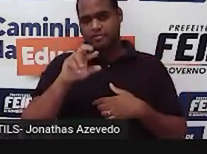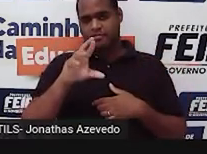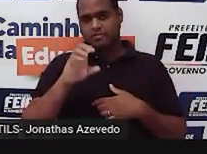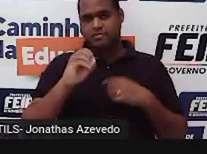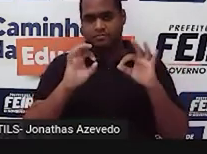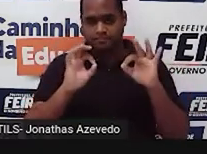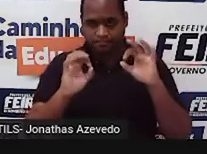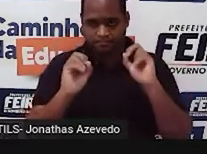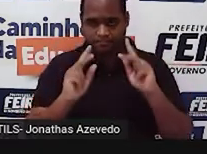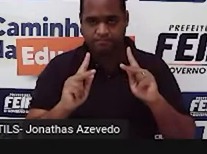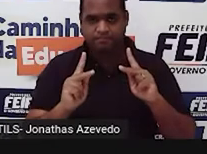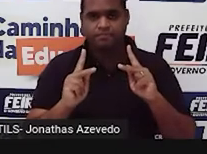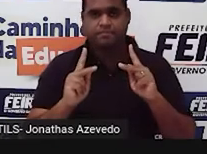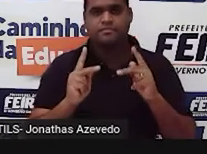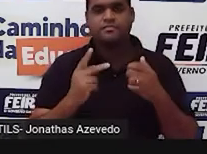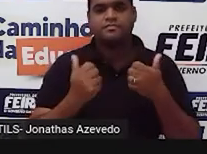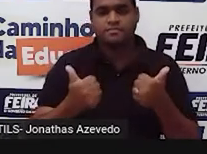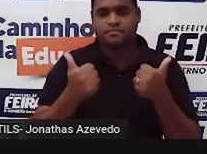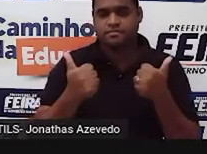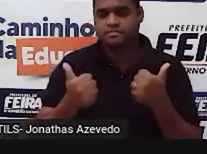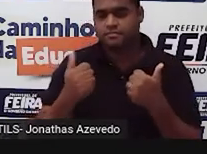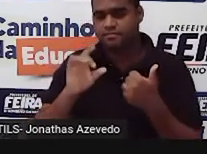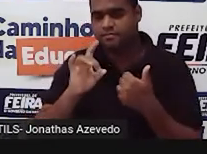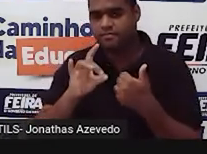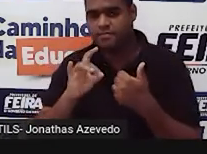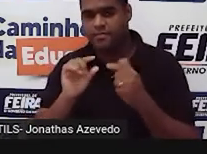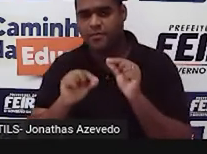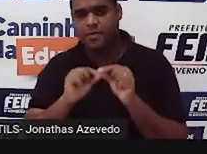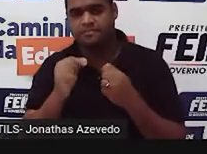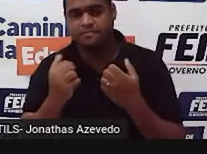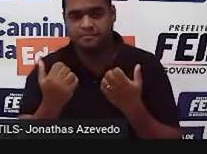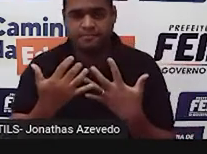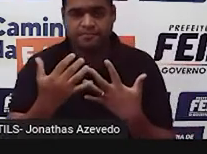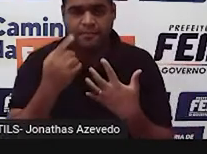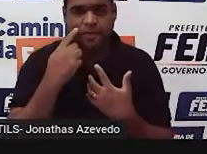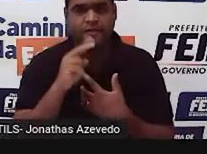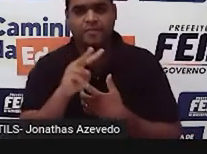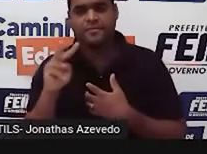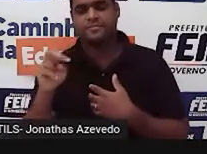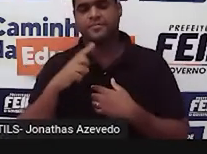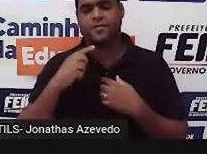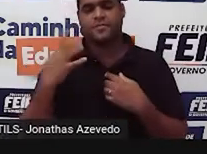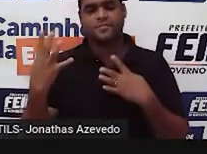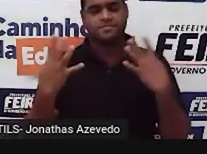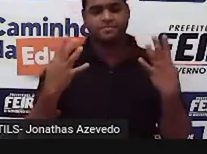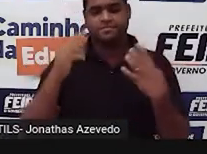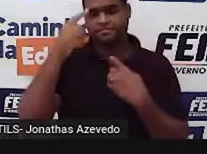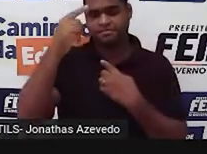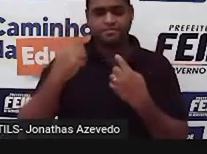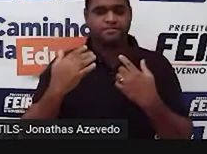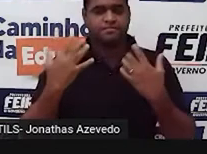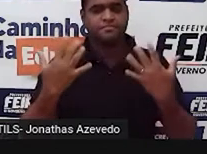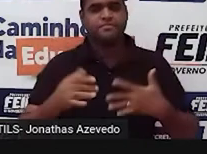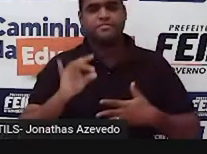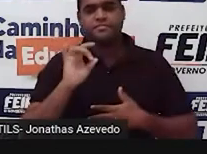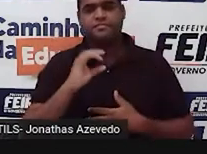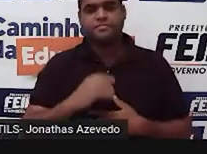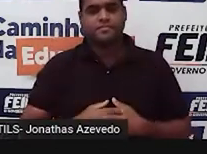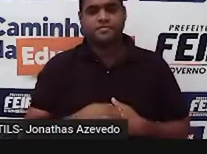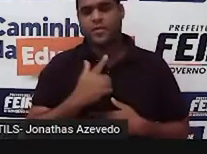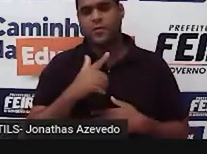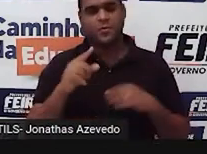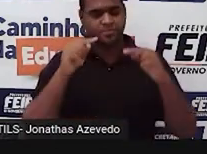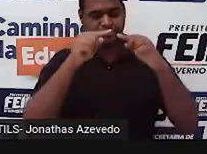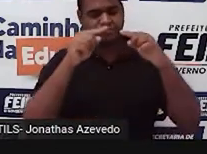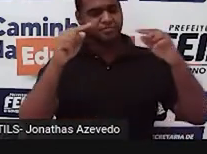certo? Bacana? A gente só vai, por enquanto, observar os lados, tá? E o último triângulo, o